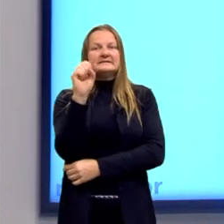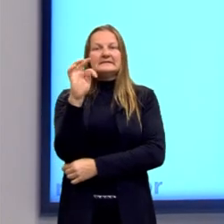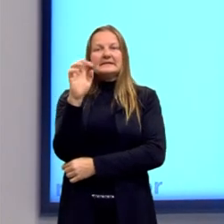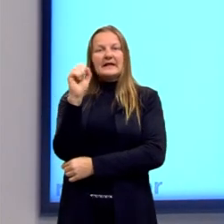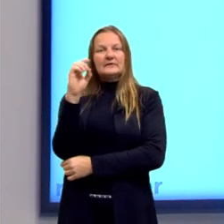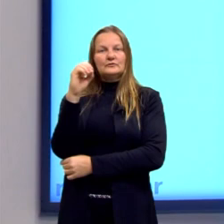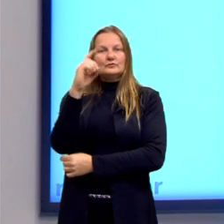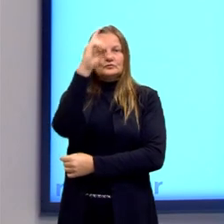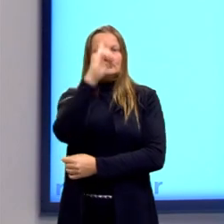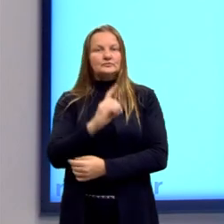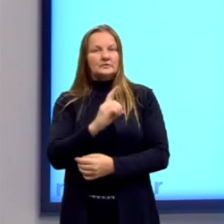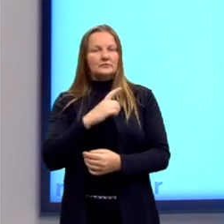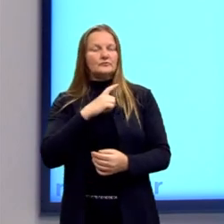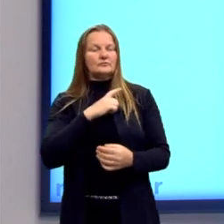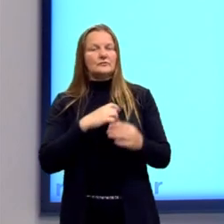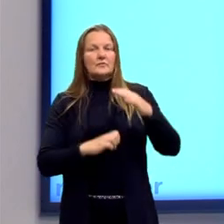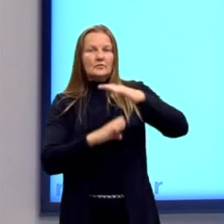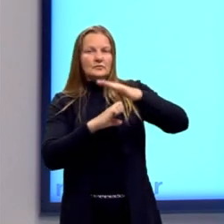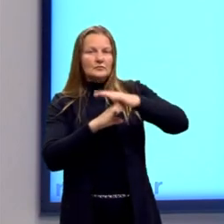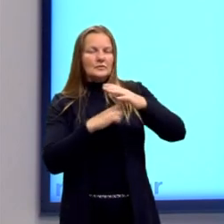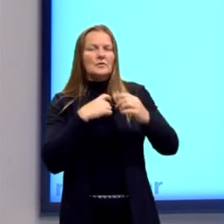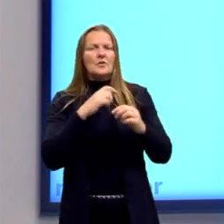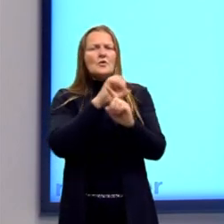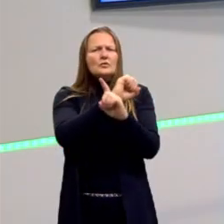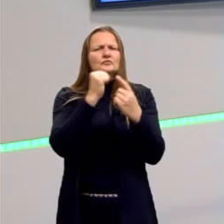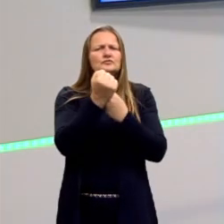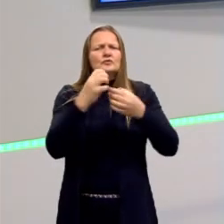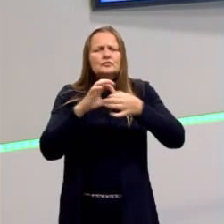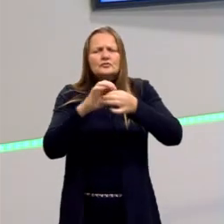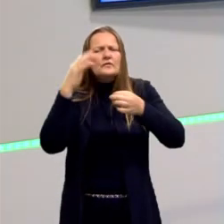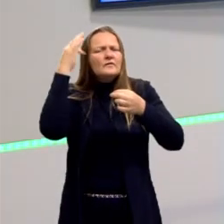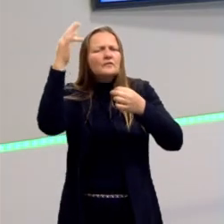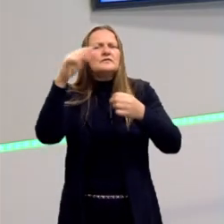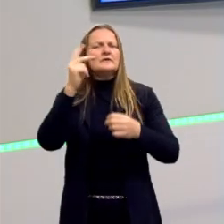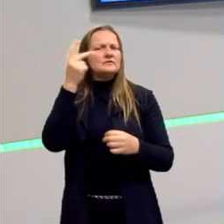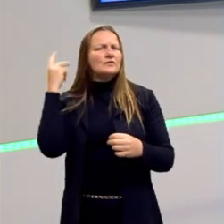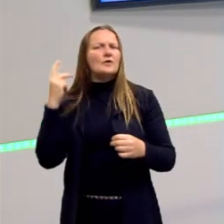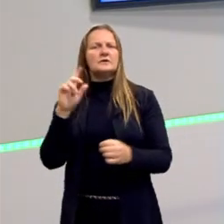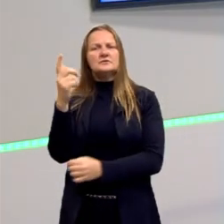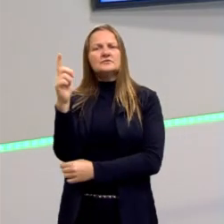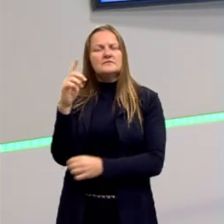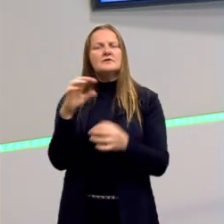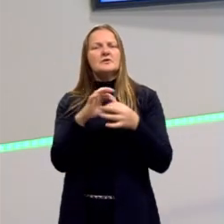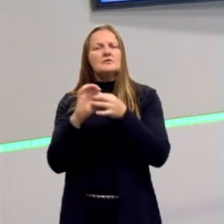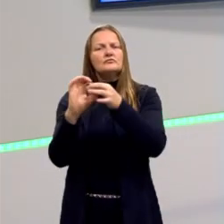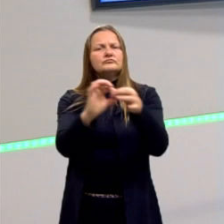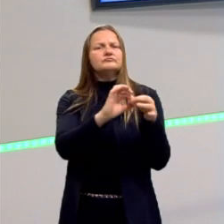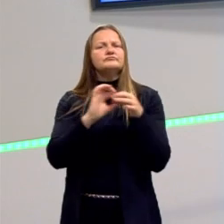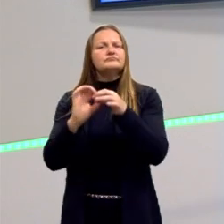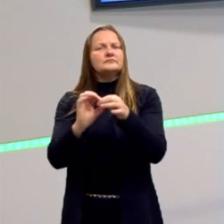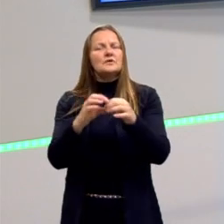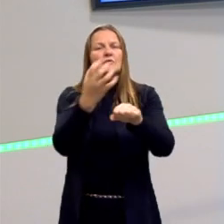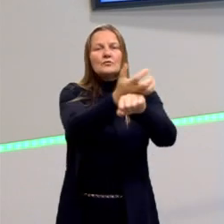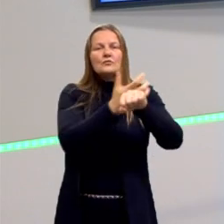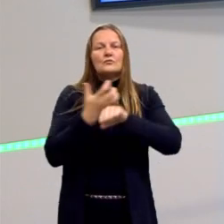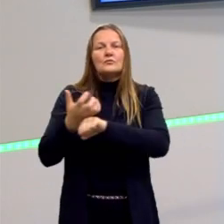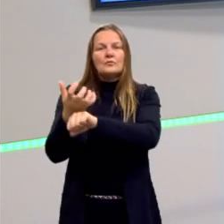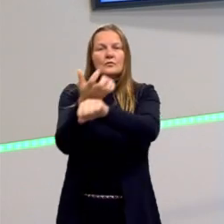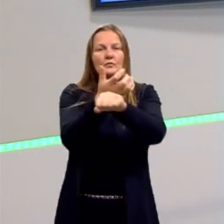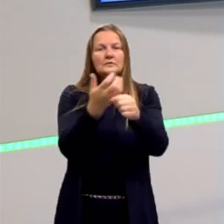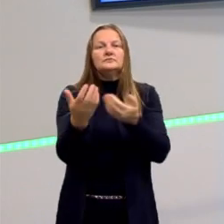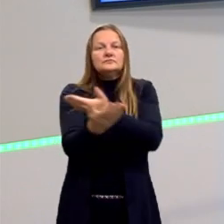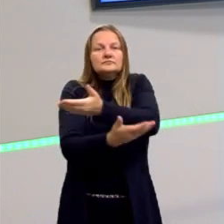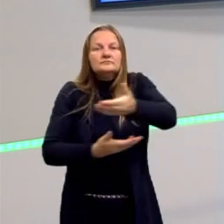Francesa, estão ligadas com sociologia, com história, com geografia, com outros componentes. E